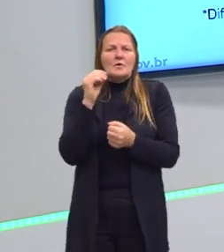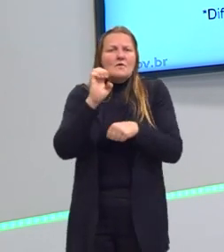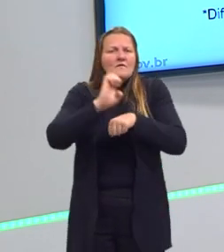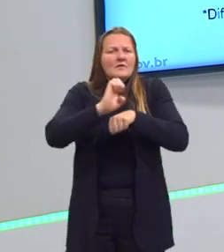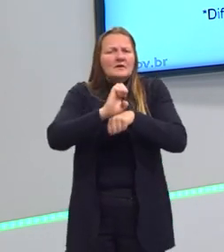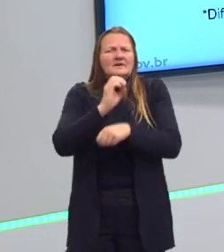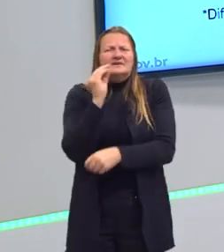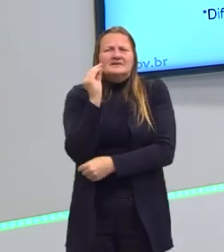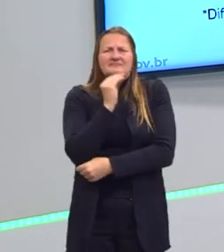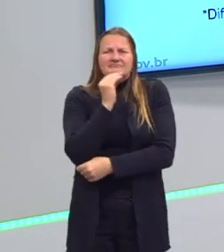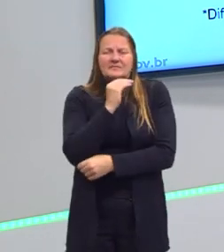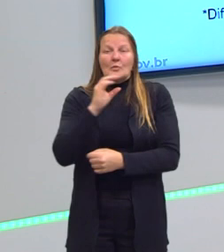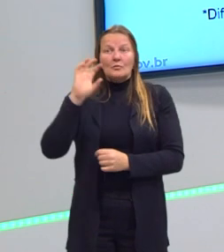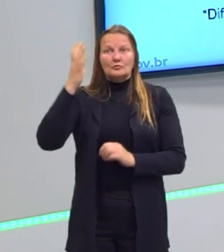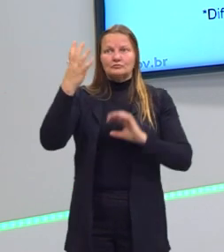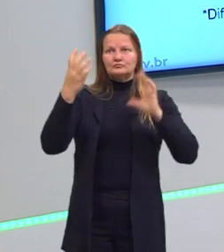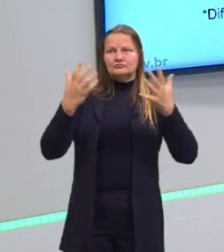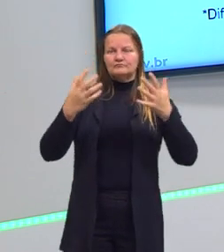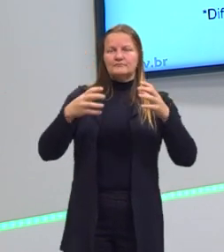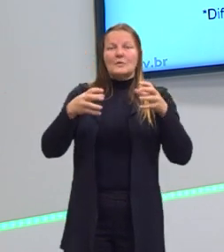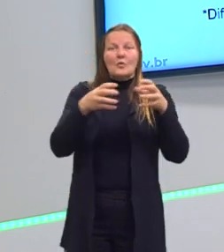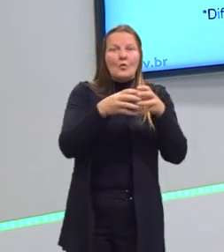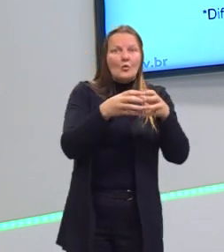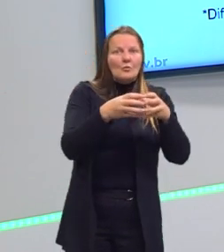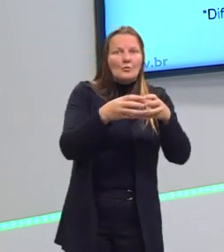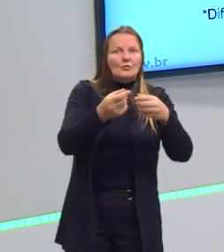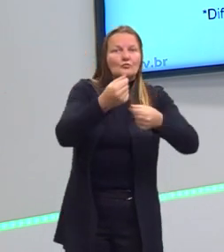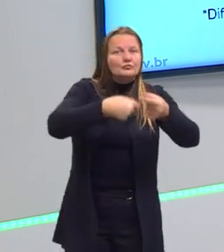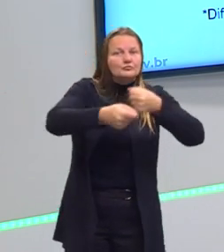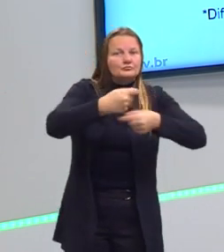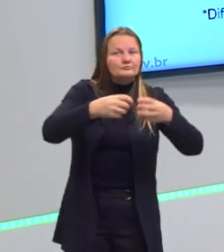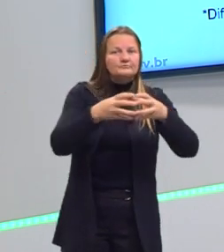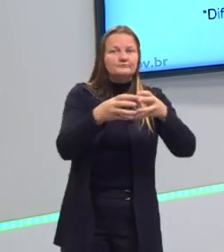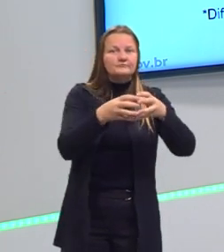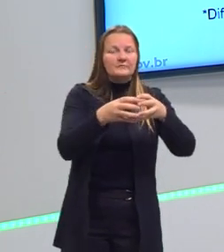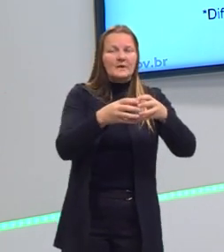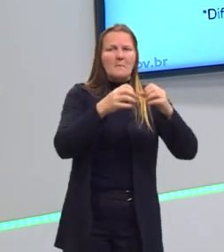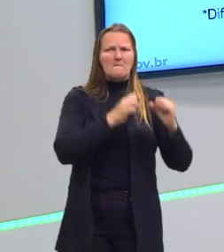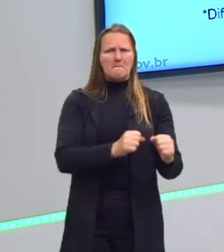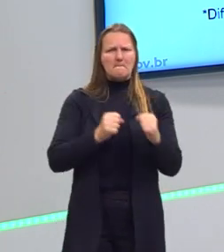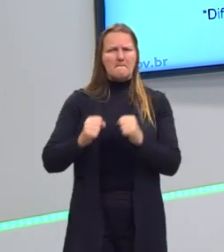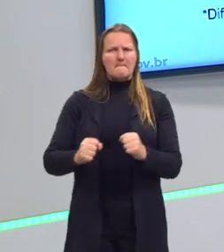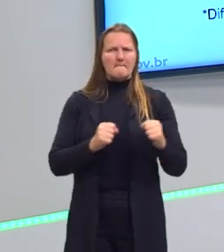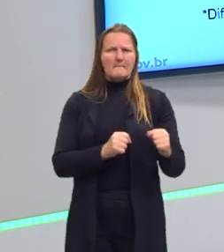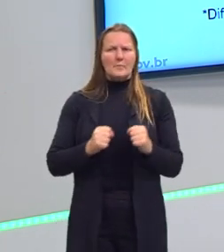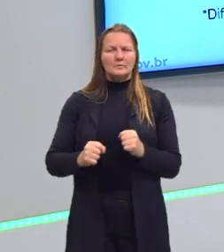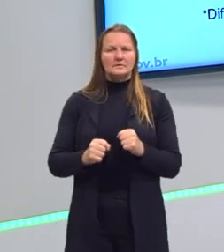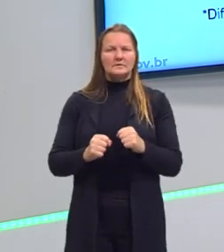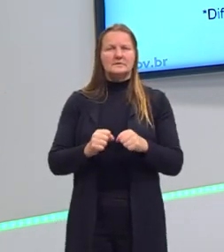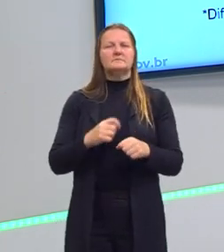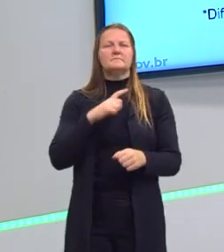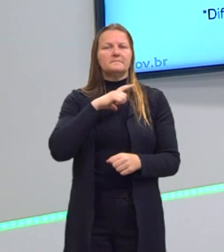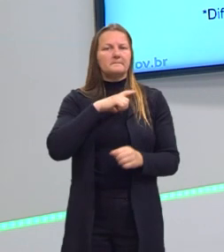E a criação dos blocos econômicos é um fator de favorecimento, de empoderamento dos Estados.